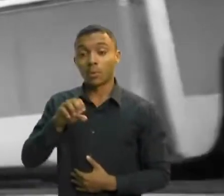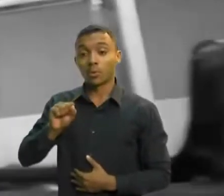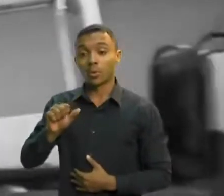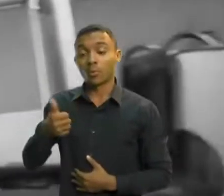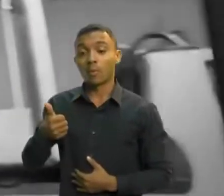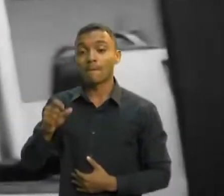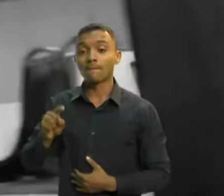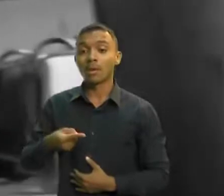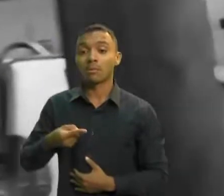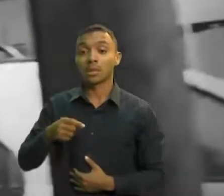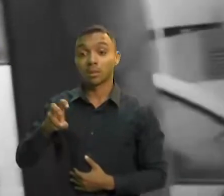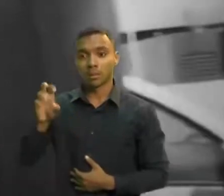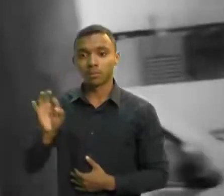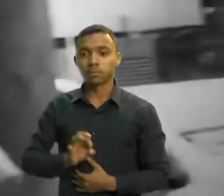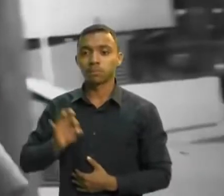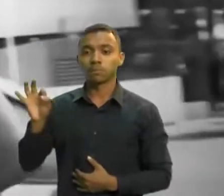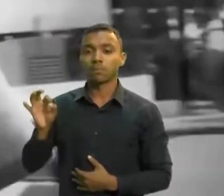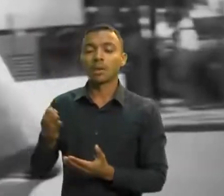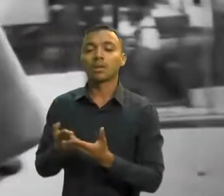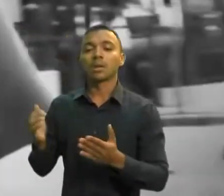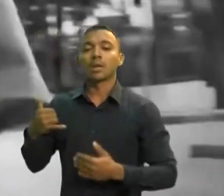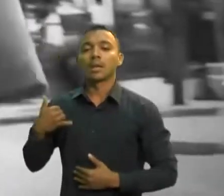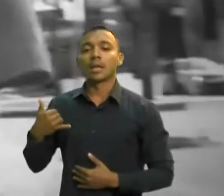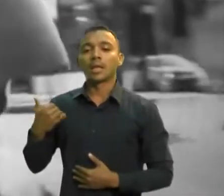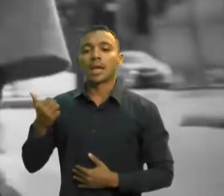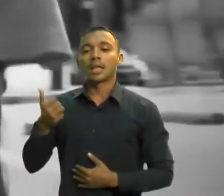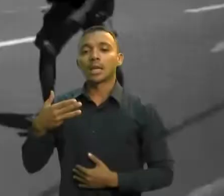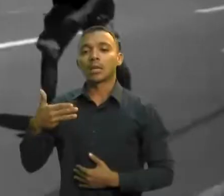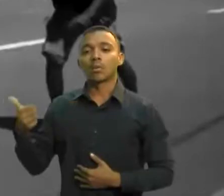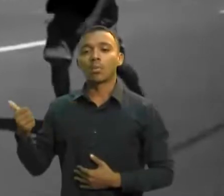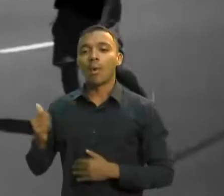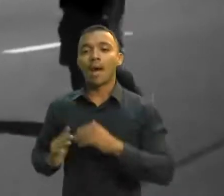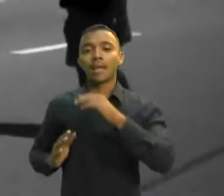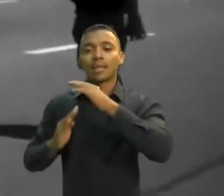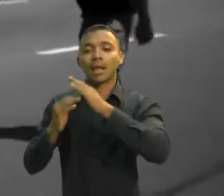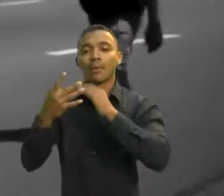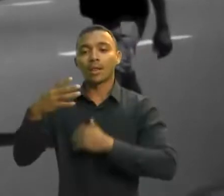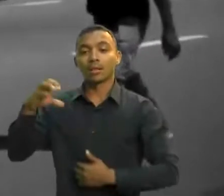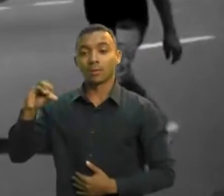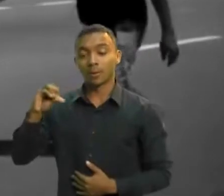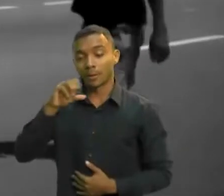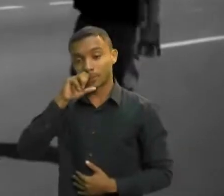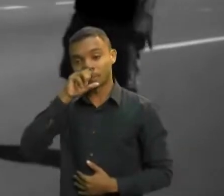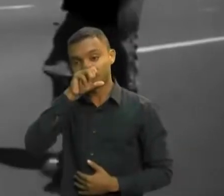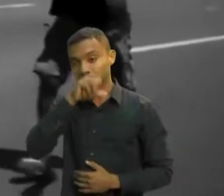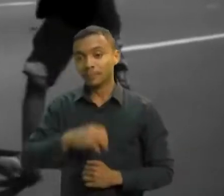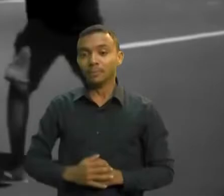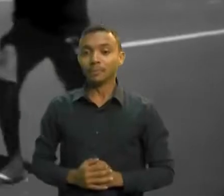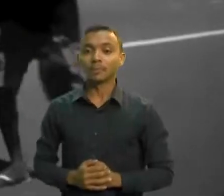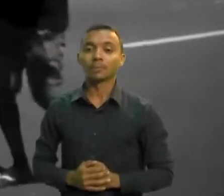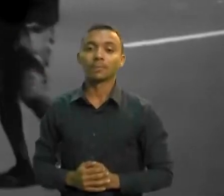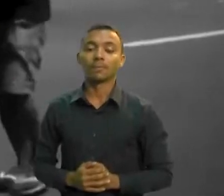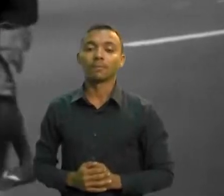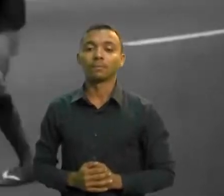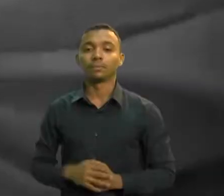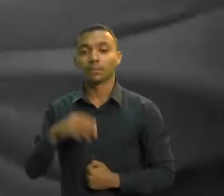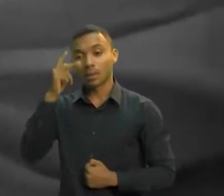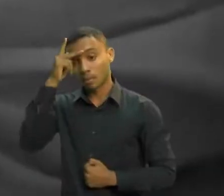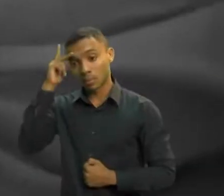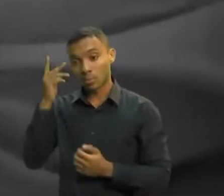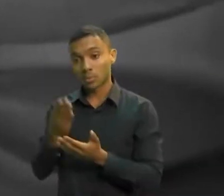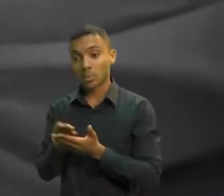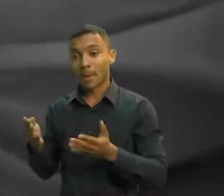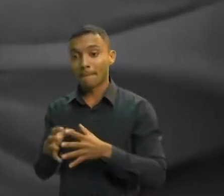% e com idade entre 31 e 49 anos. A maior concentração fica na Regional 12